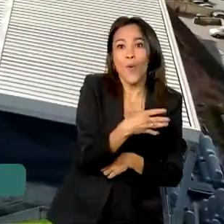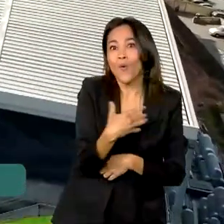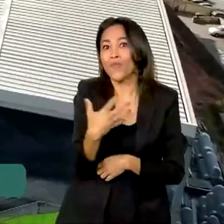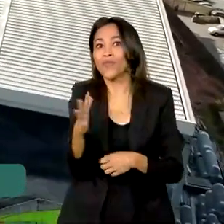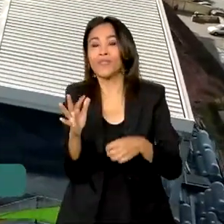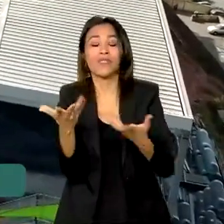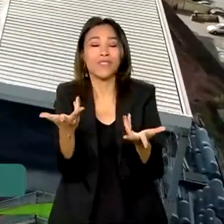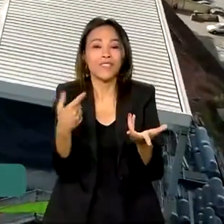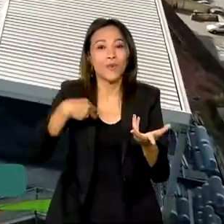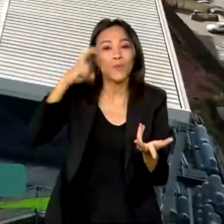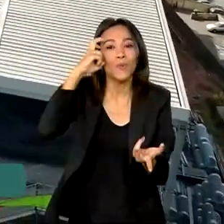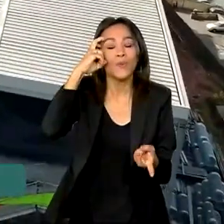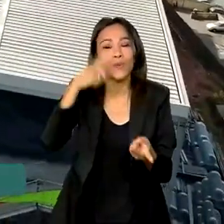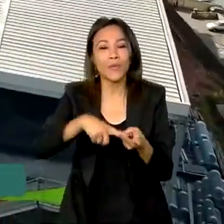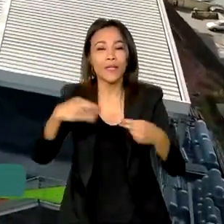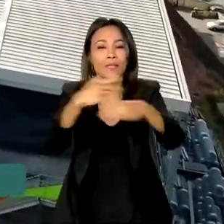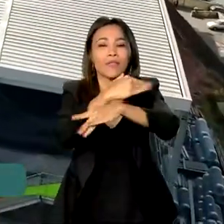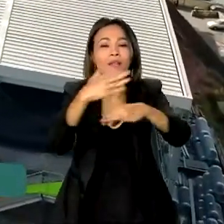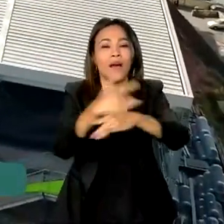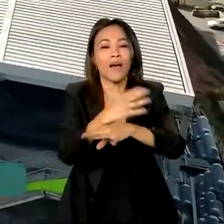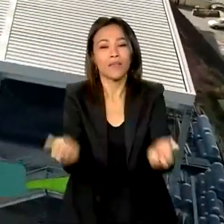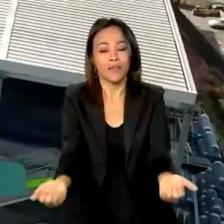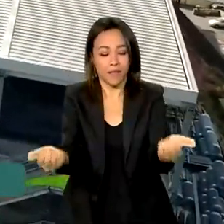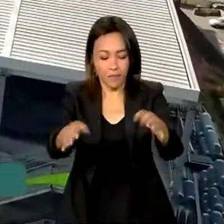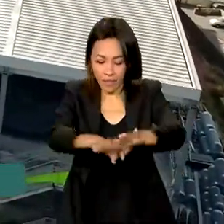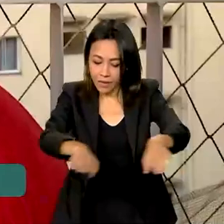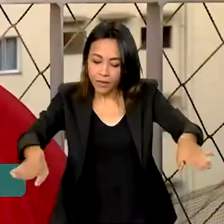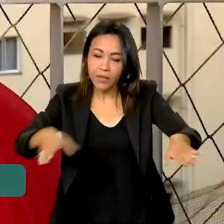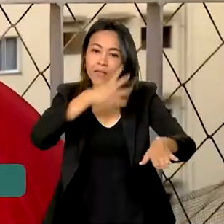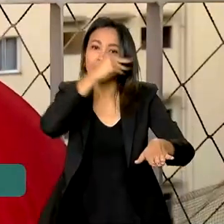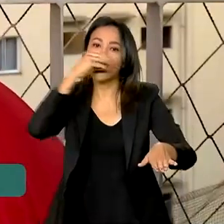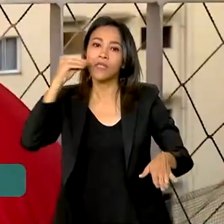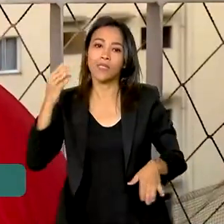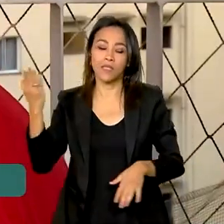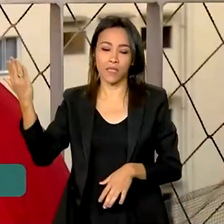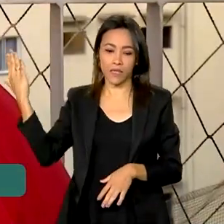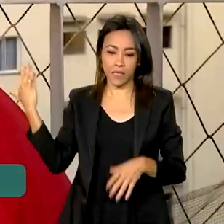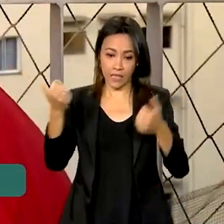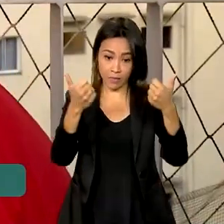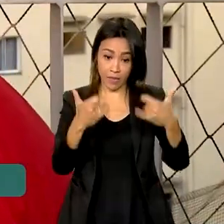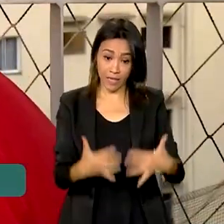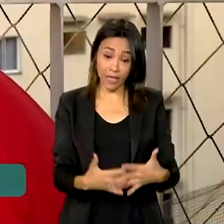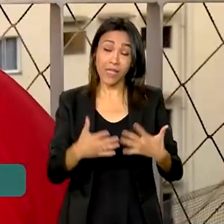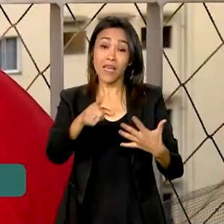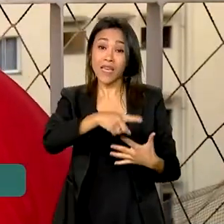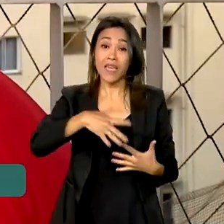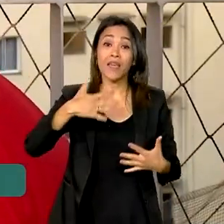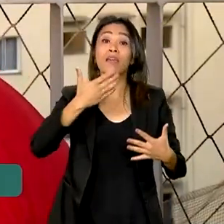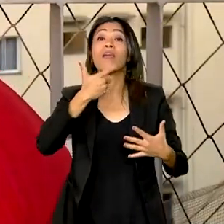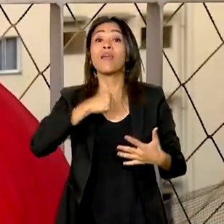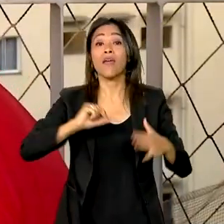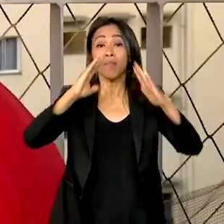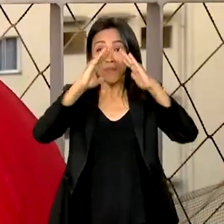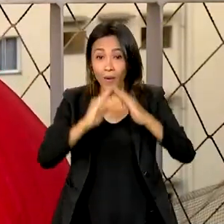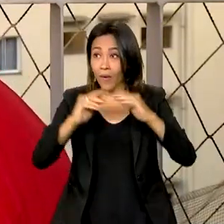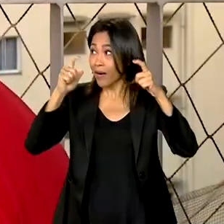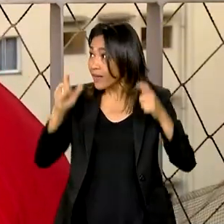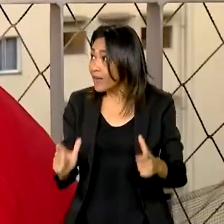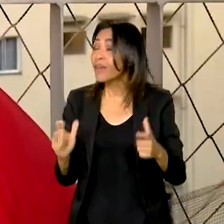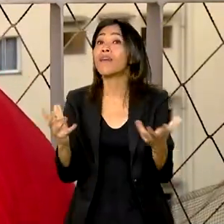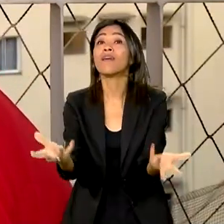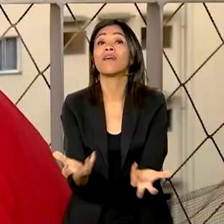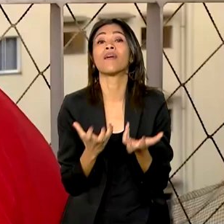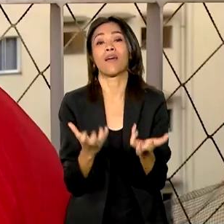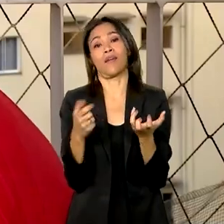educação na cidade para as crianças e adolescentes. A periferia, ela grita. Então, assim, esse lugar aqui